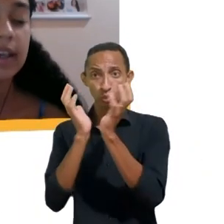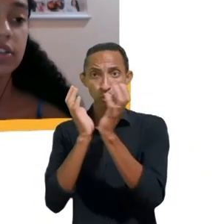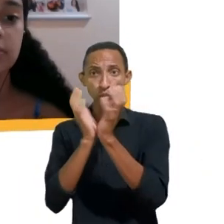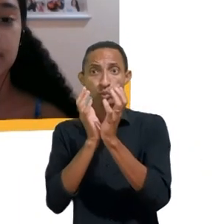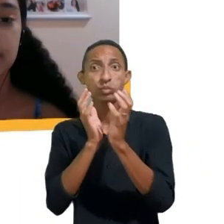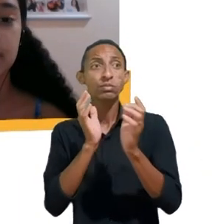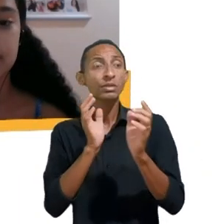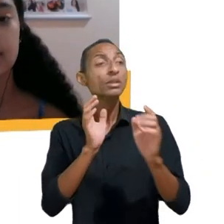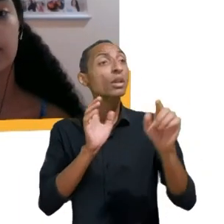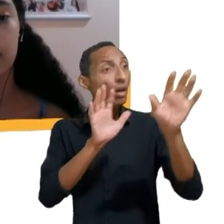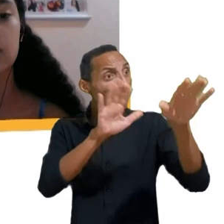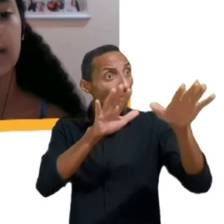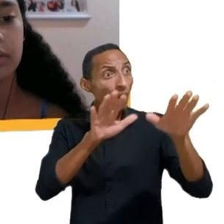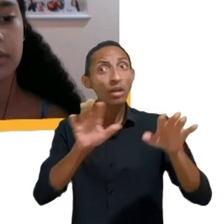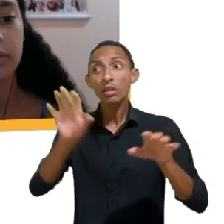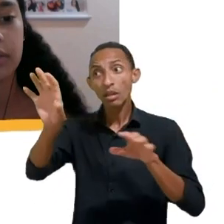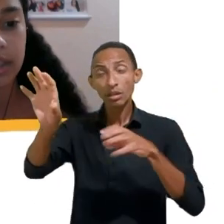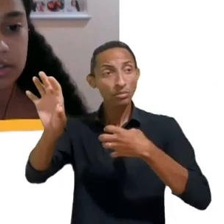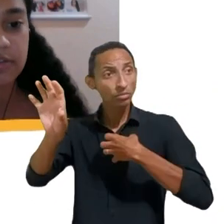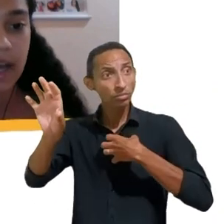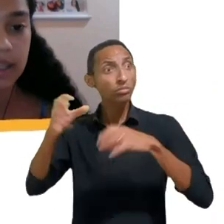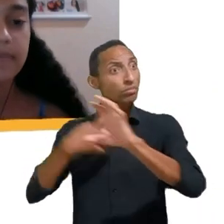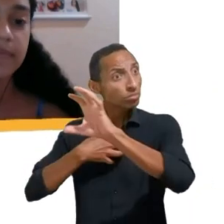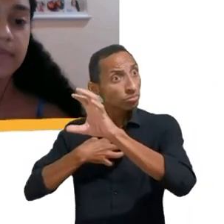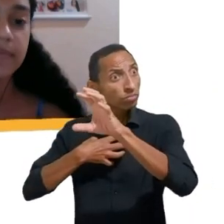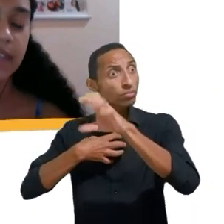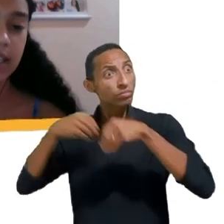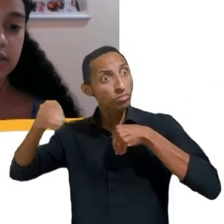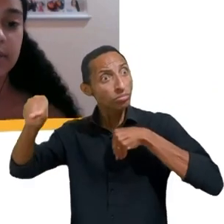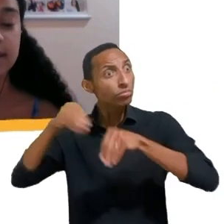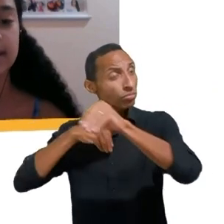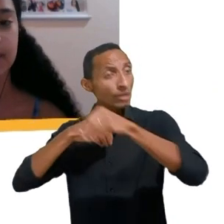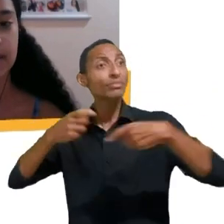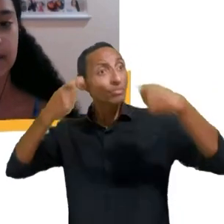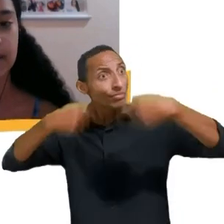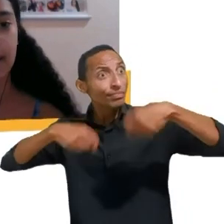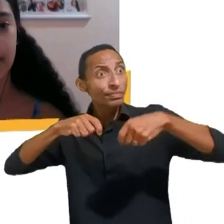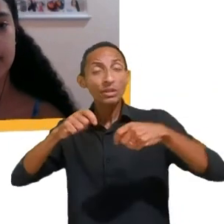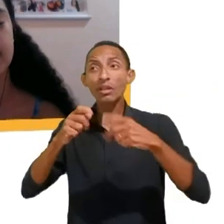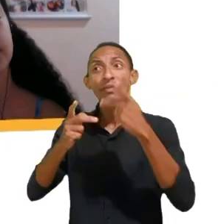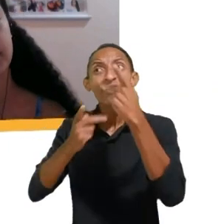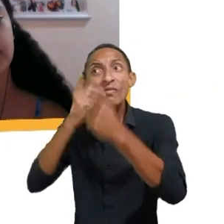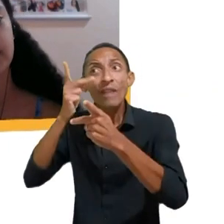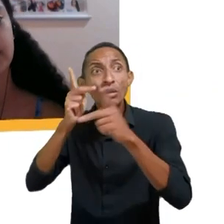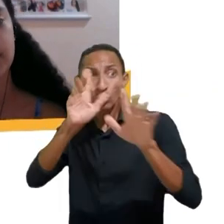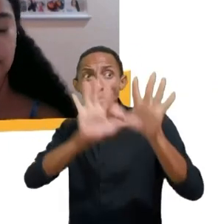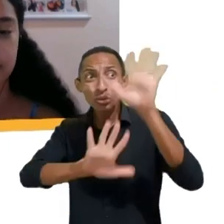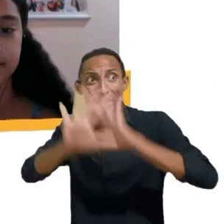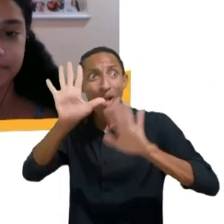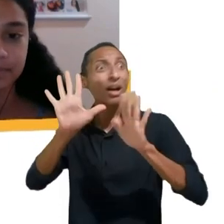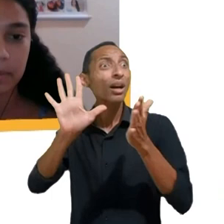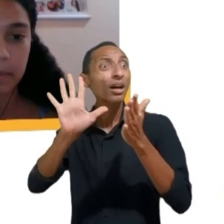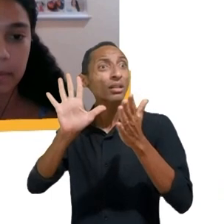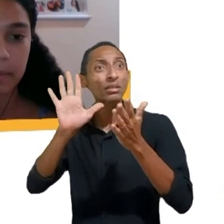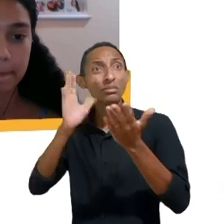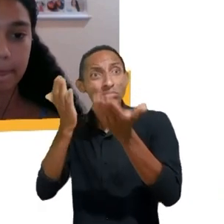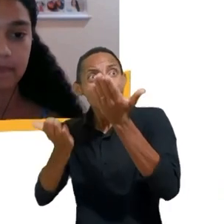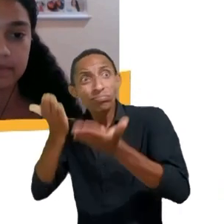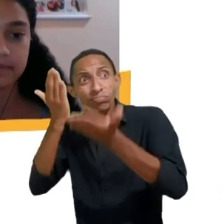de entender que a gente precisa tomar mais cuidado com o que a gente fala e a gente precisa respeitar mais as outras pessoas